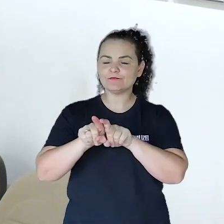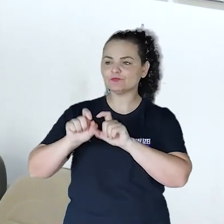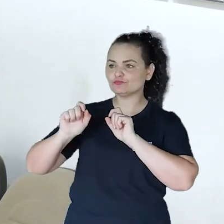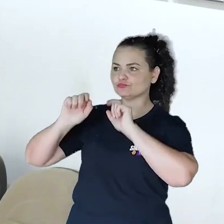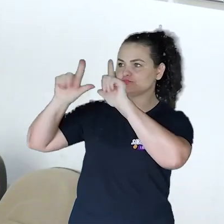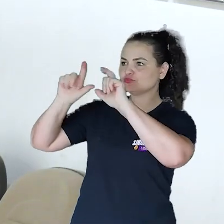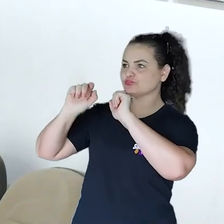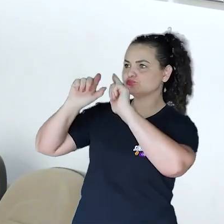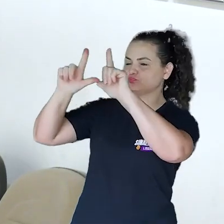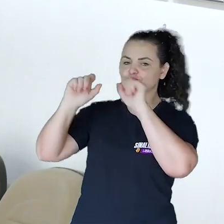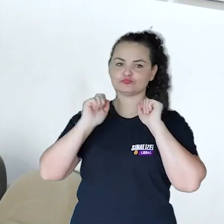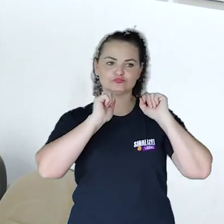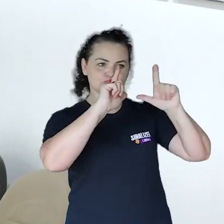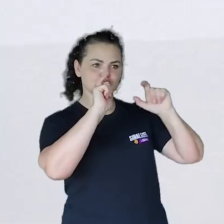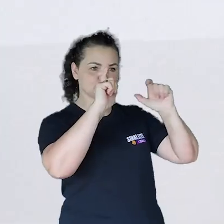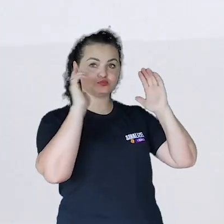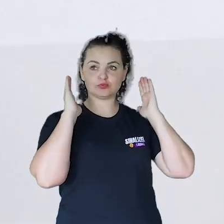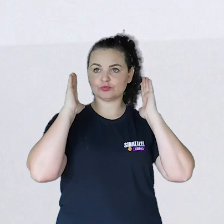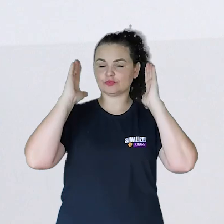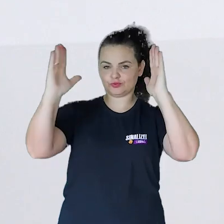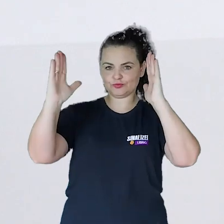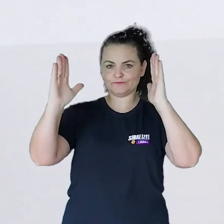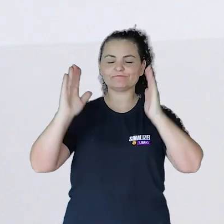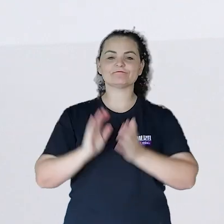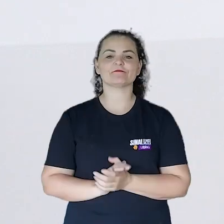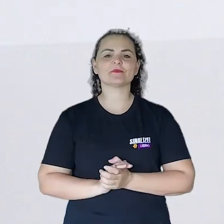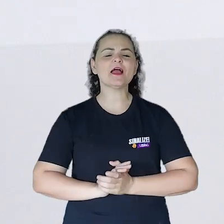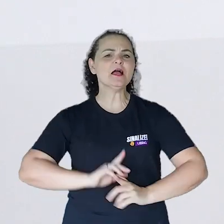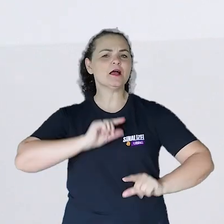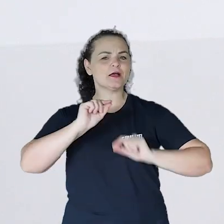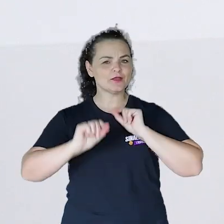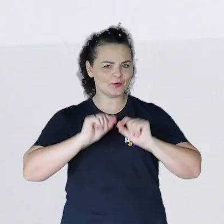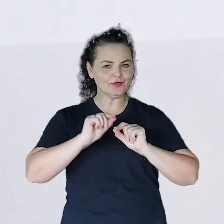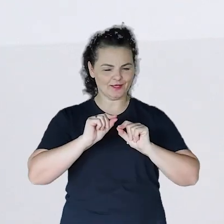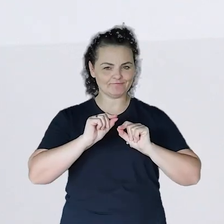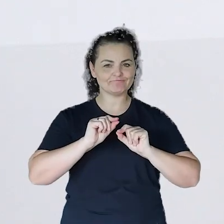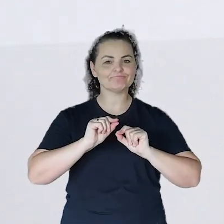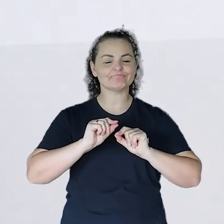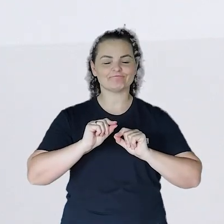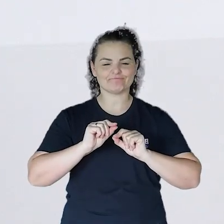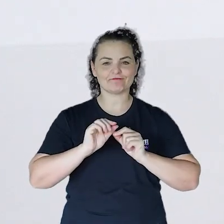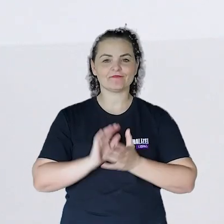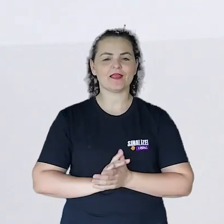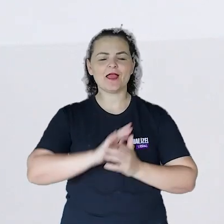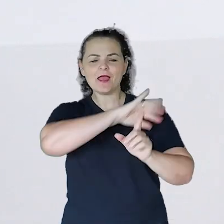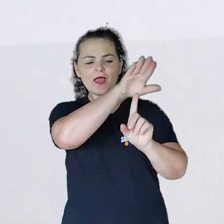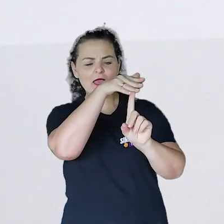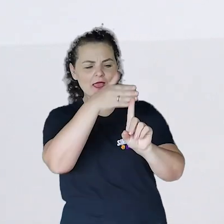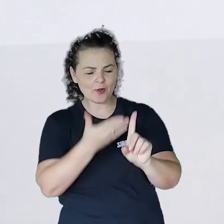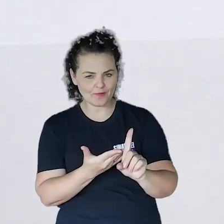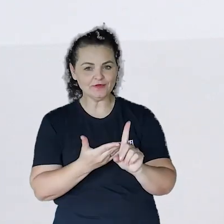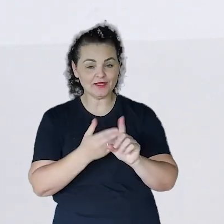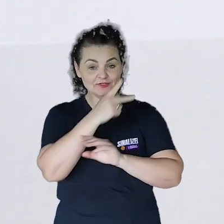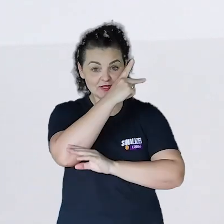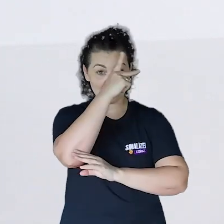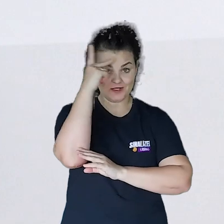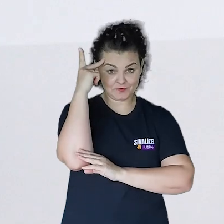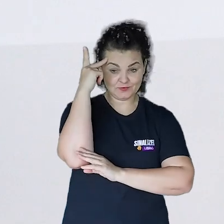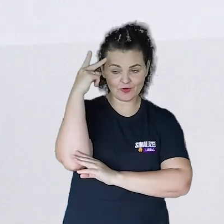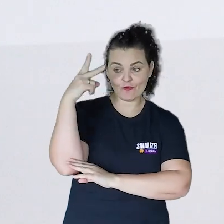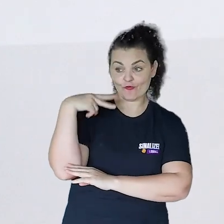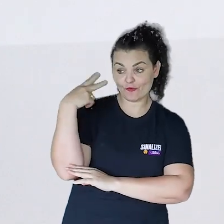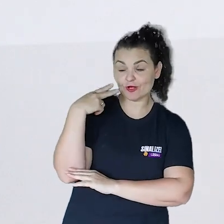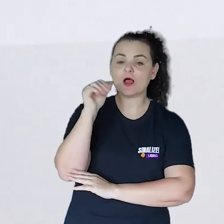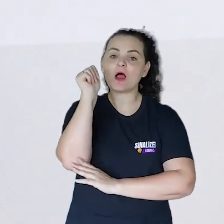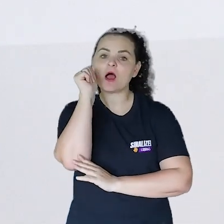suas fotos incluídas na galeria. Trata-se de um reconhecimento às mulheres que ocuparem temporariamente o cargo